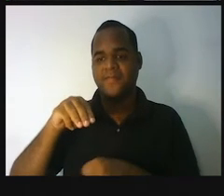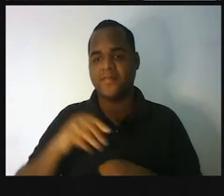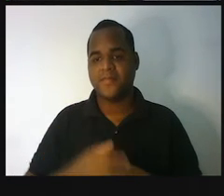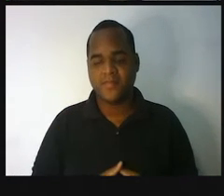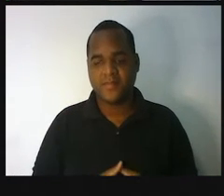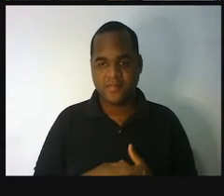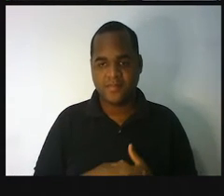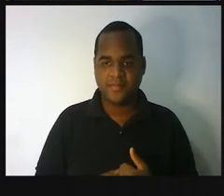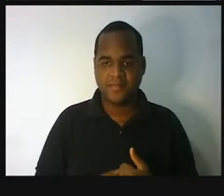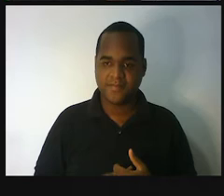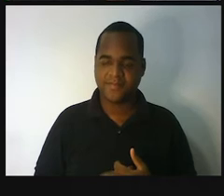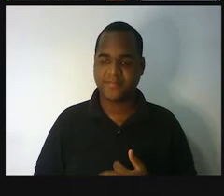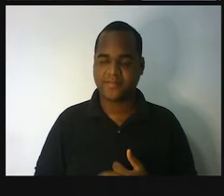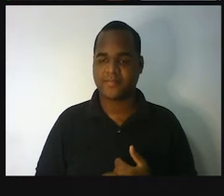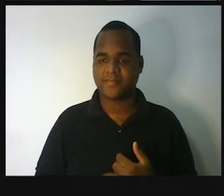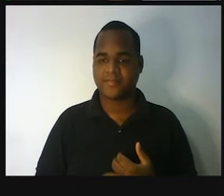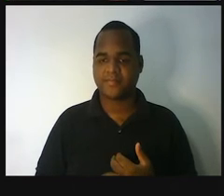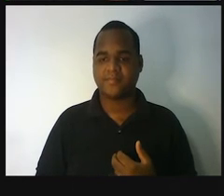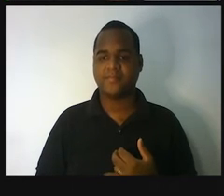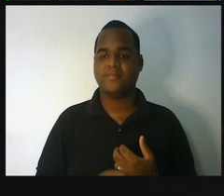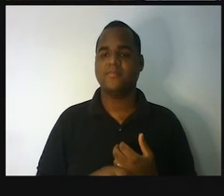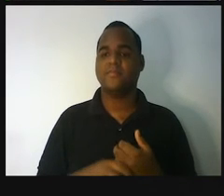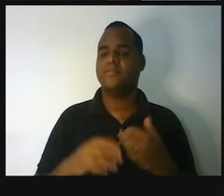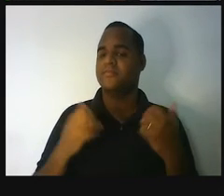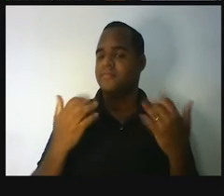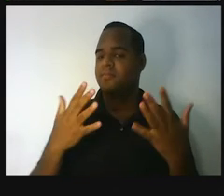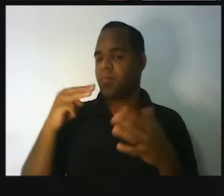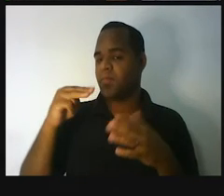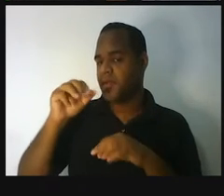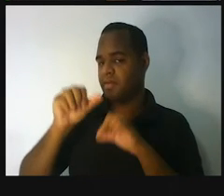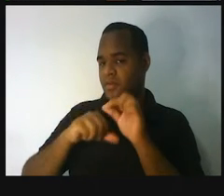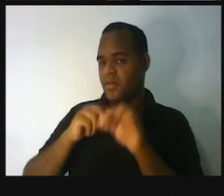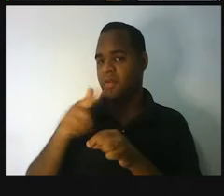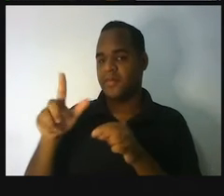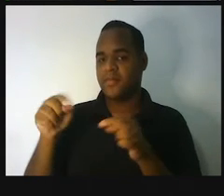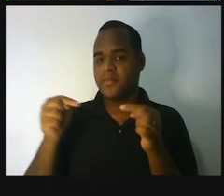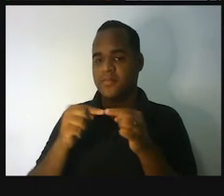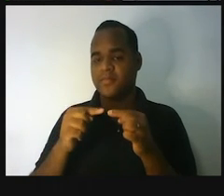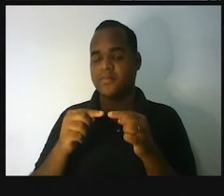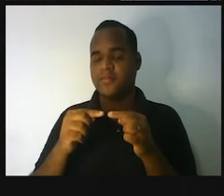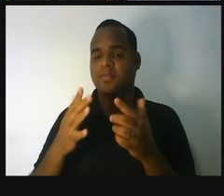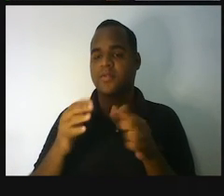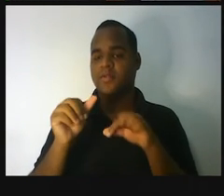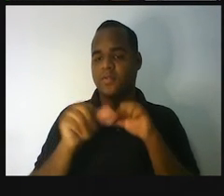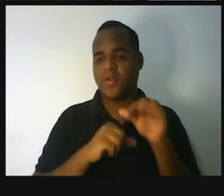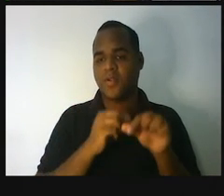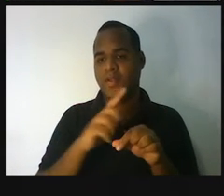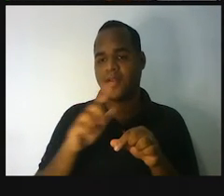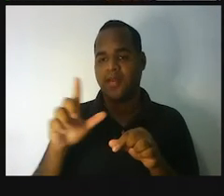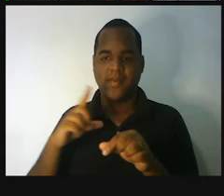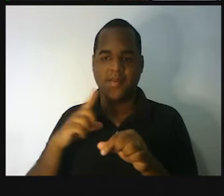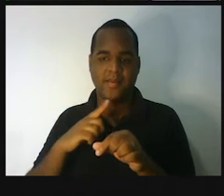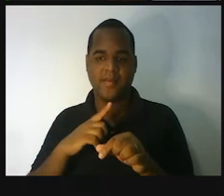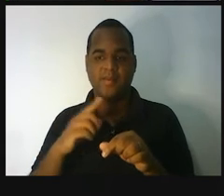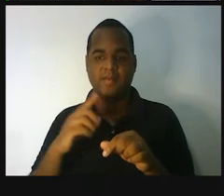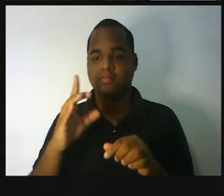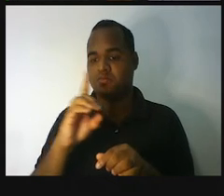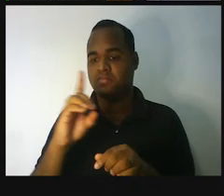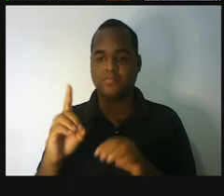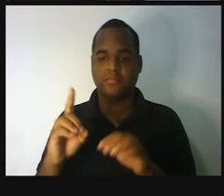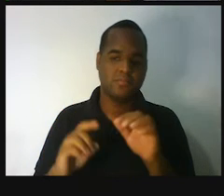pergunta assim. Então, do KM até chegar no M, a gente vai para a direita ou a gente vai para a esquerda?